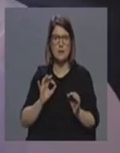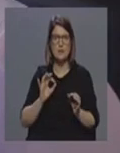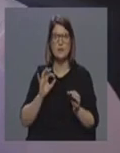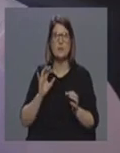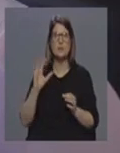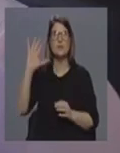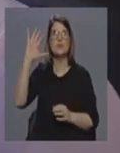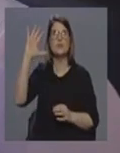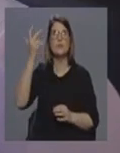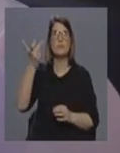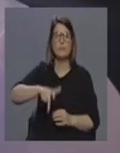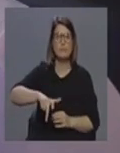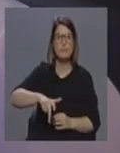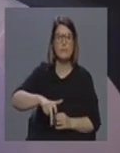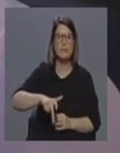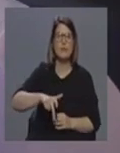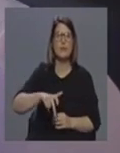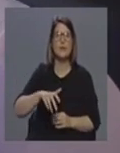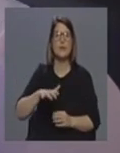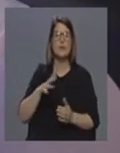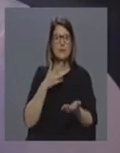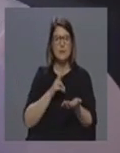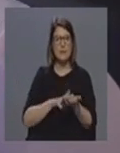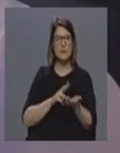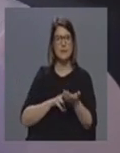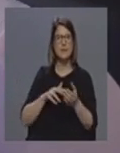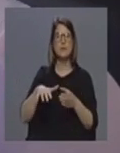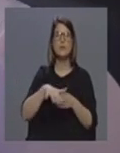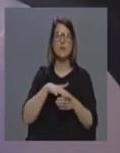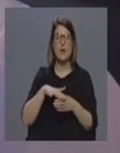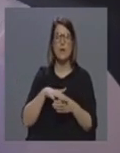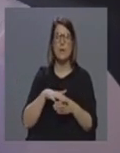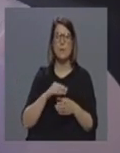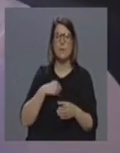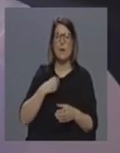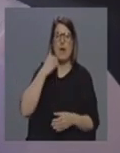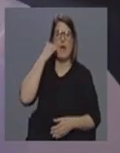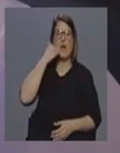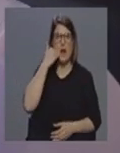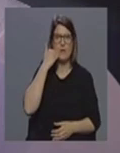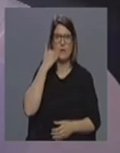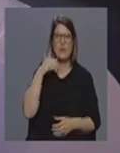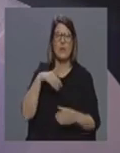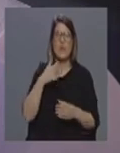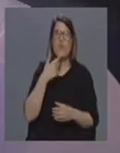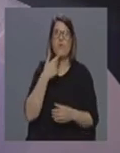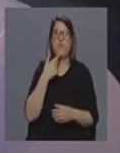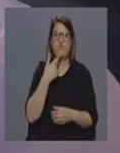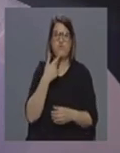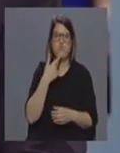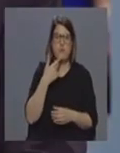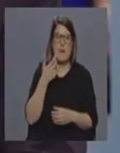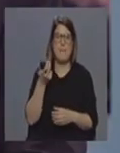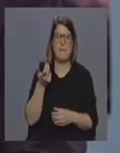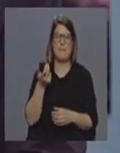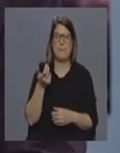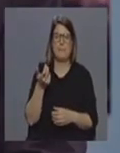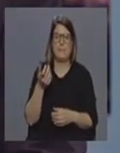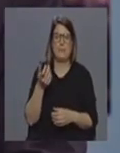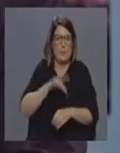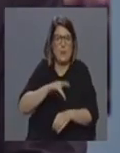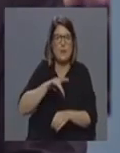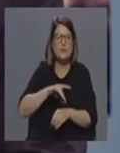mas de facto se o cenário for preocupante e grave com um elevado número de casos a resposta